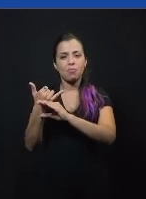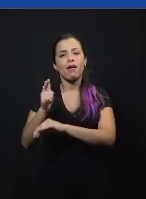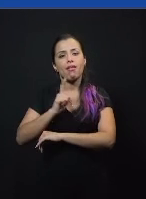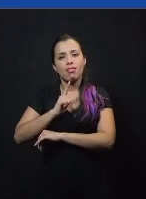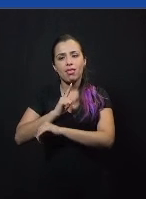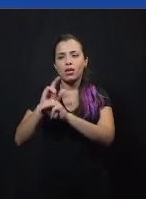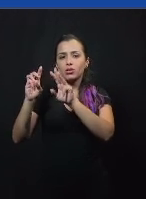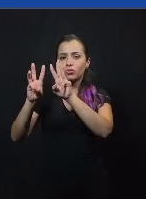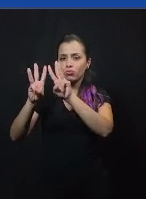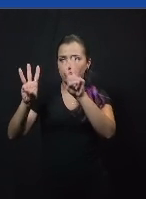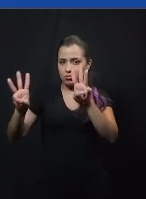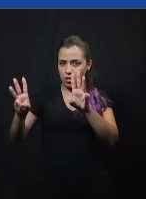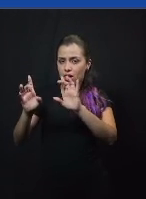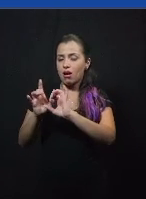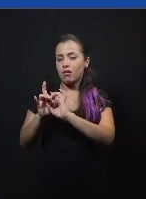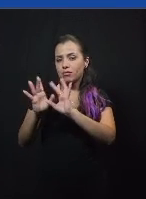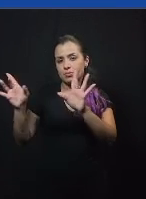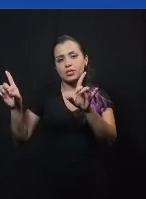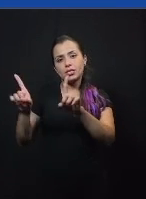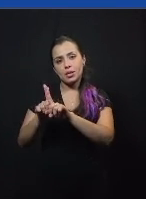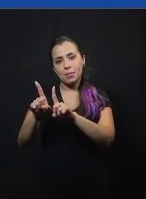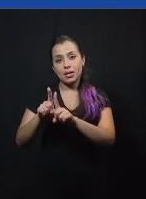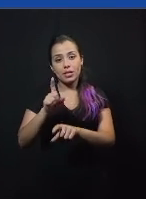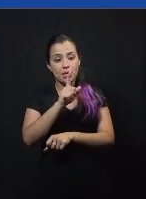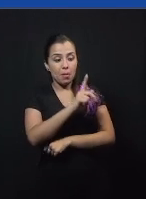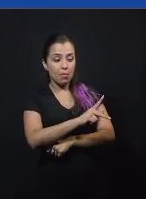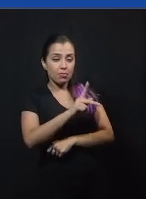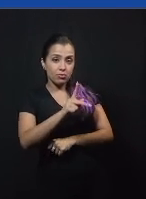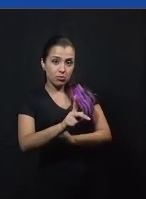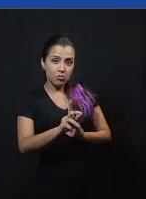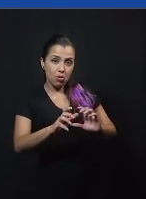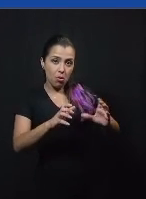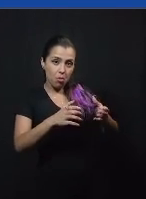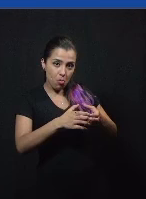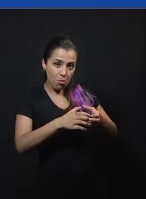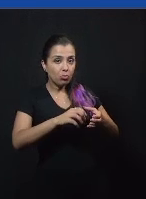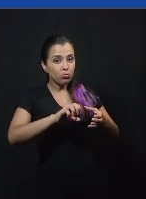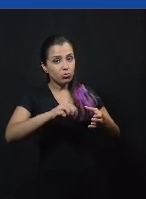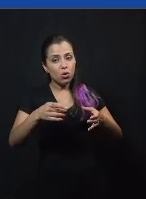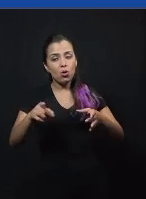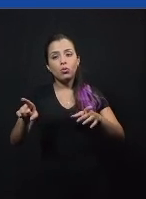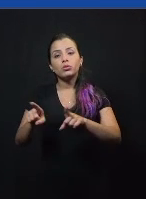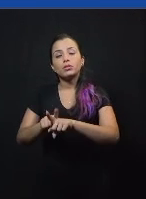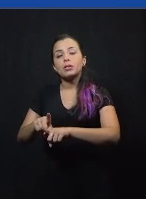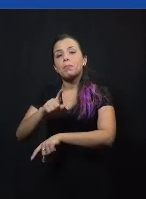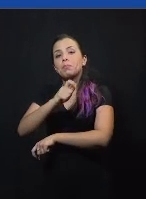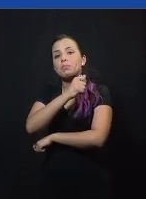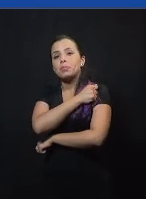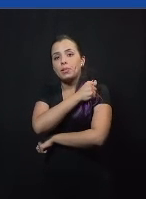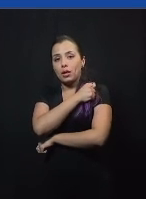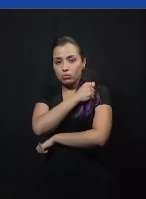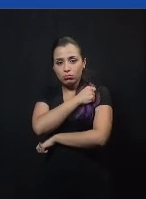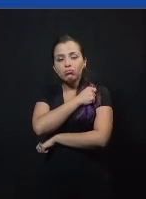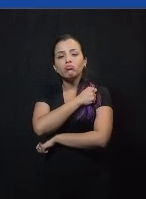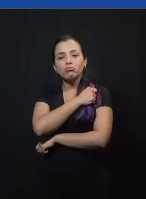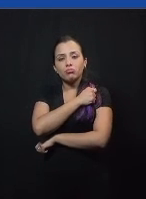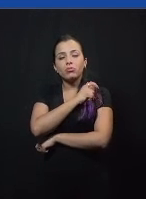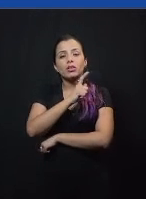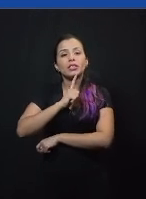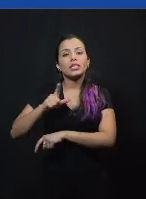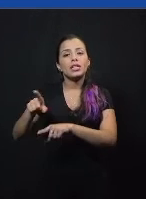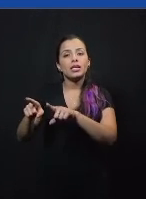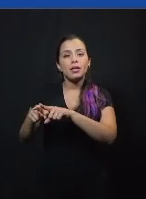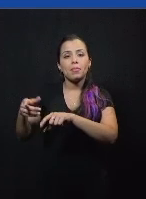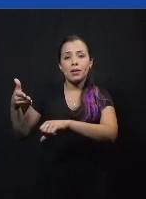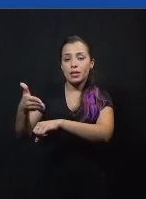materiais para professores como para alunos em pdf atualmente disponíveis a gente tem uma série de vídeos que também explicam